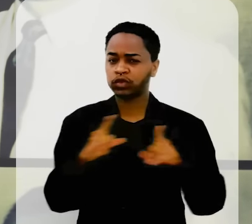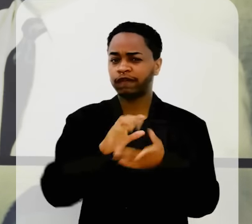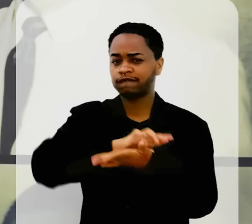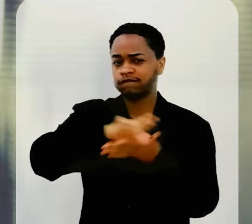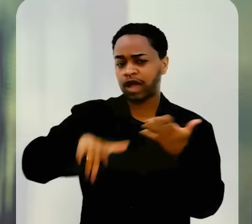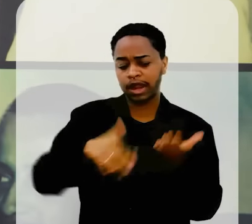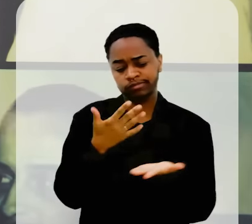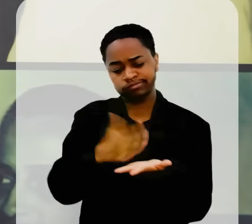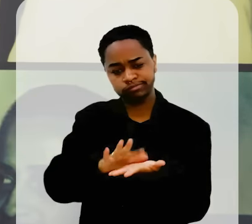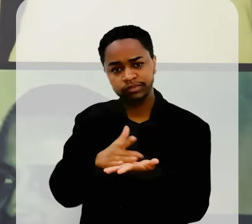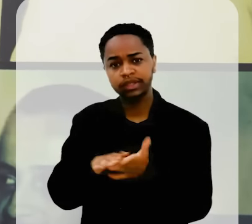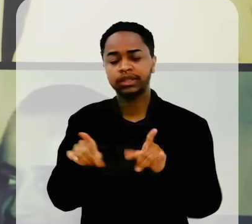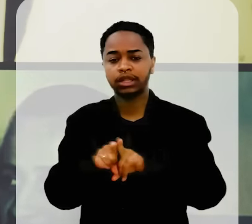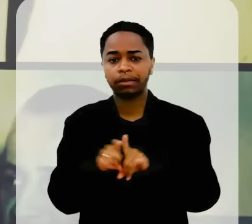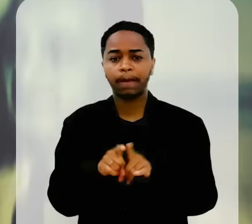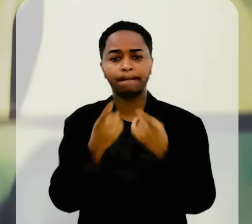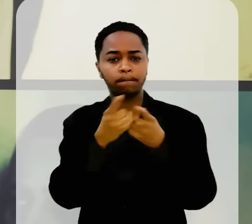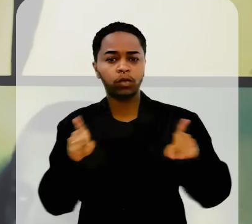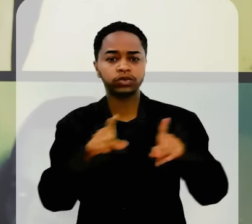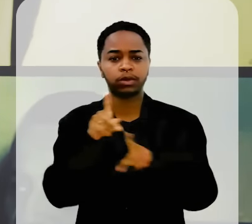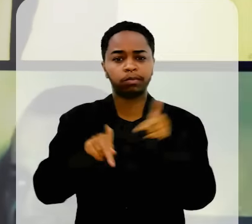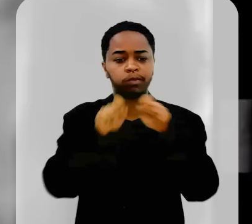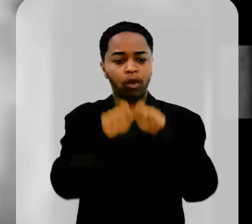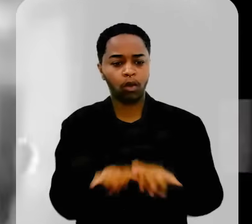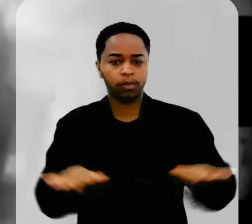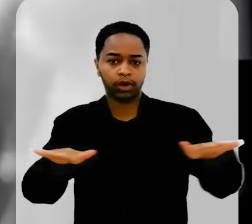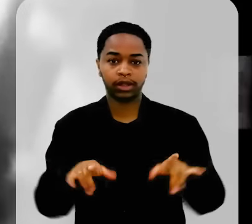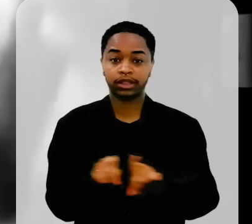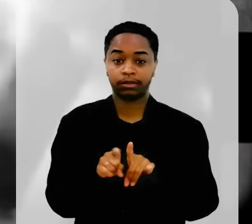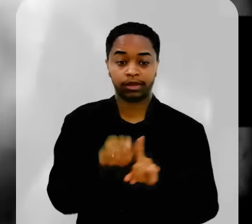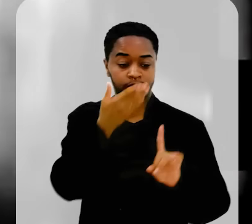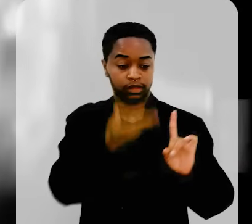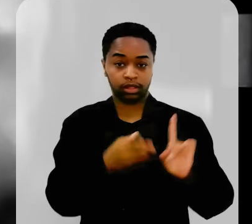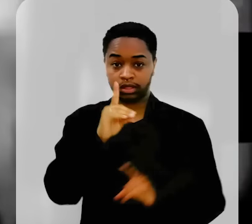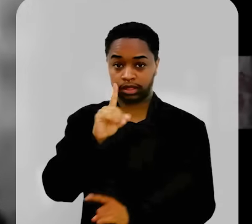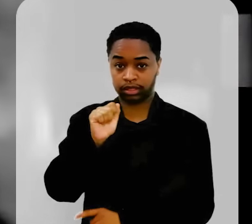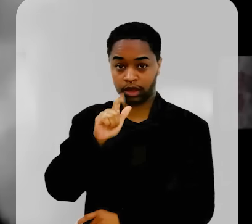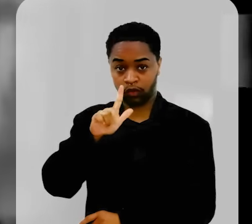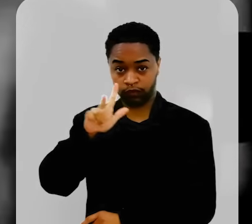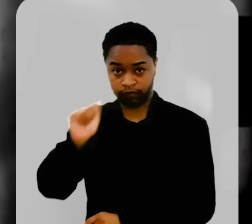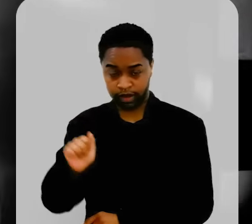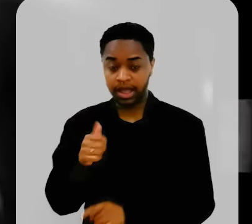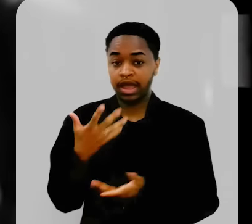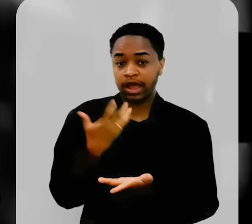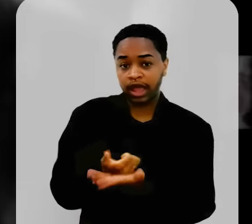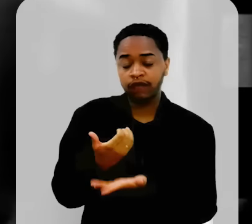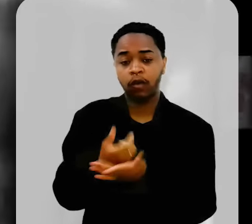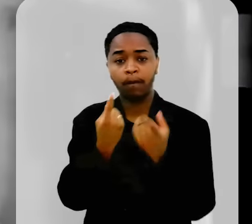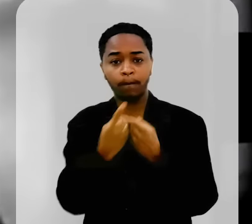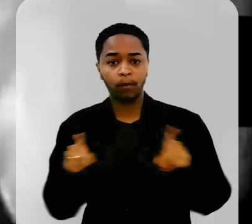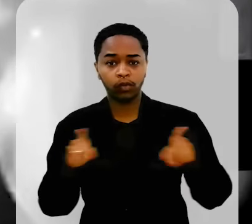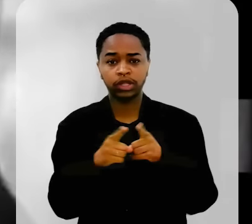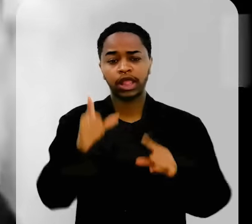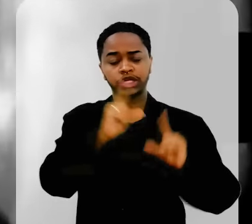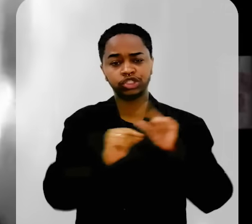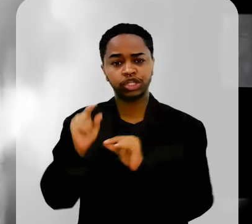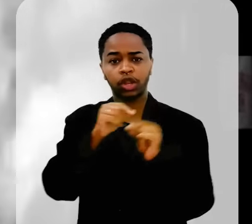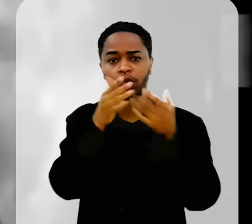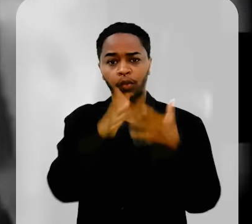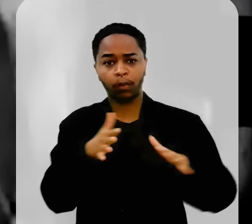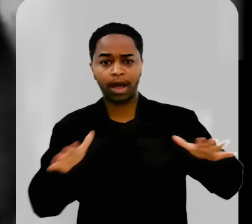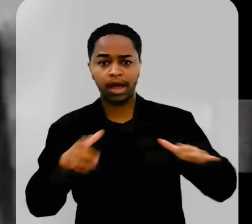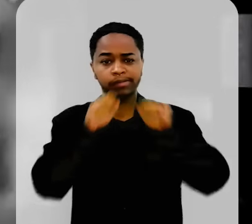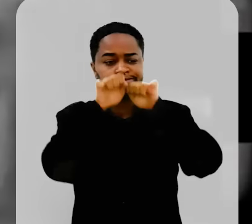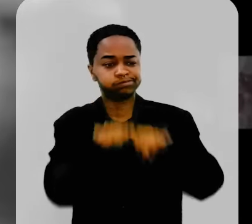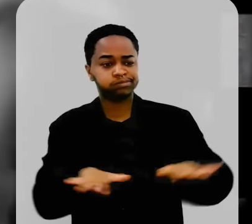sucessos de samba e música popular brasileira. Dalva de Oliveira, por exemplo, gravou a marcha Estrela do Mar, que